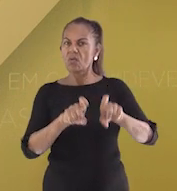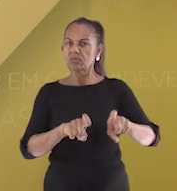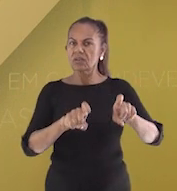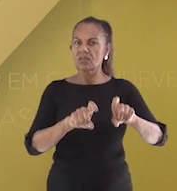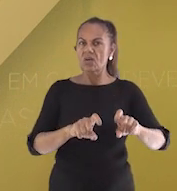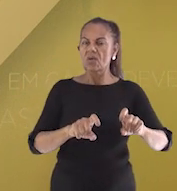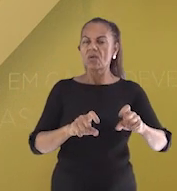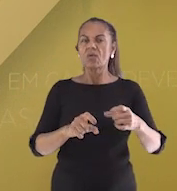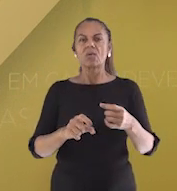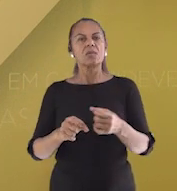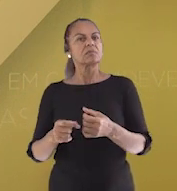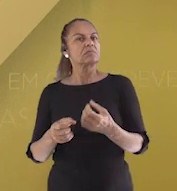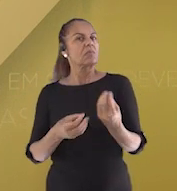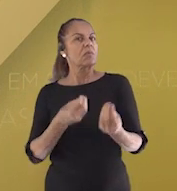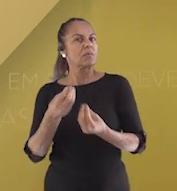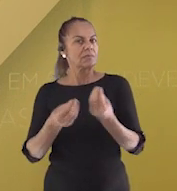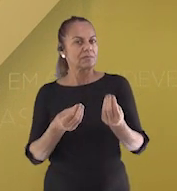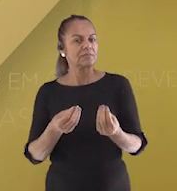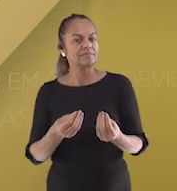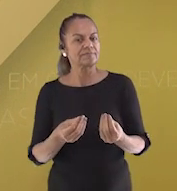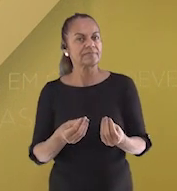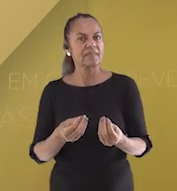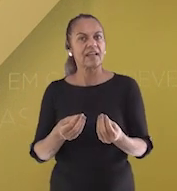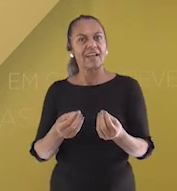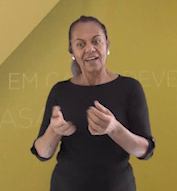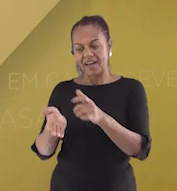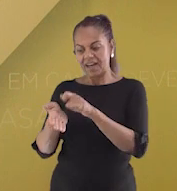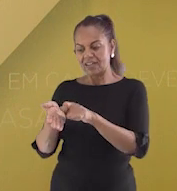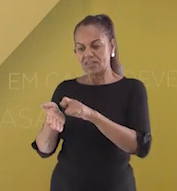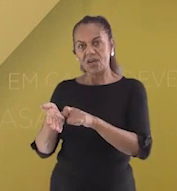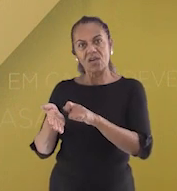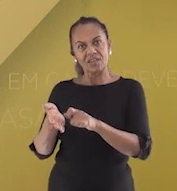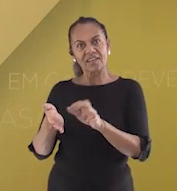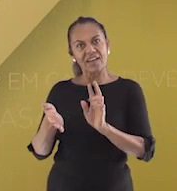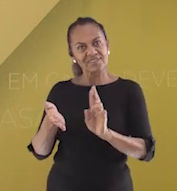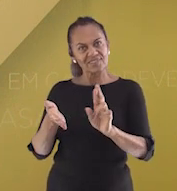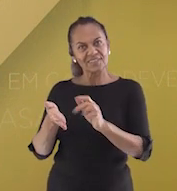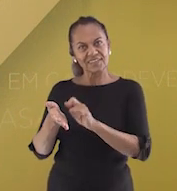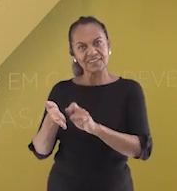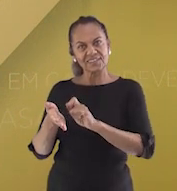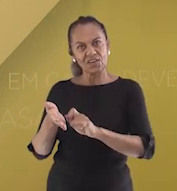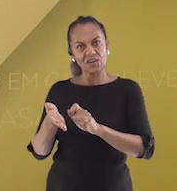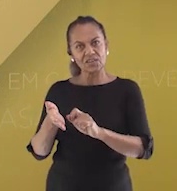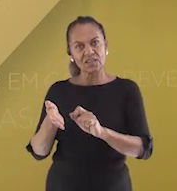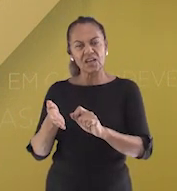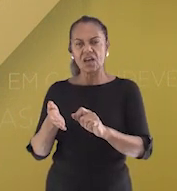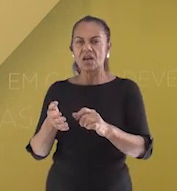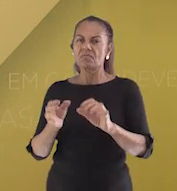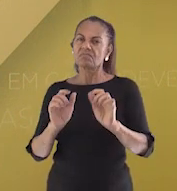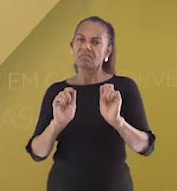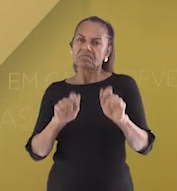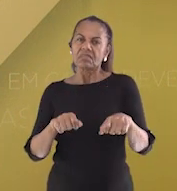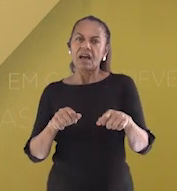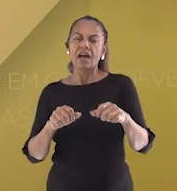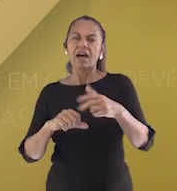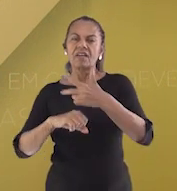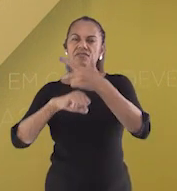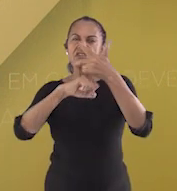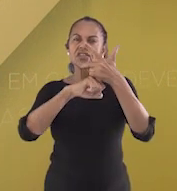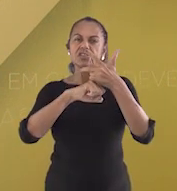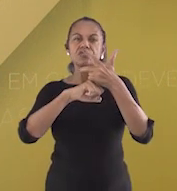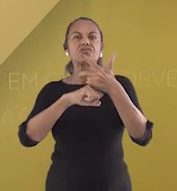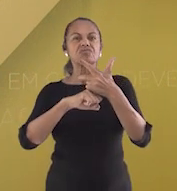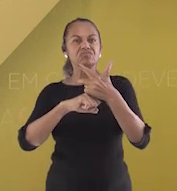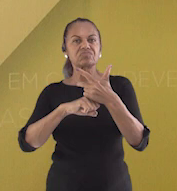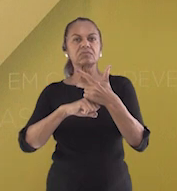Anote em seu caderno e depois você pode compartilhar com a gente a sua resposta. Você pode gravar um vídeo ou mandar uma